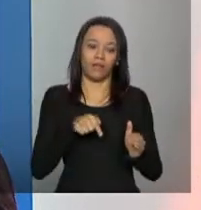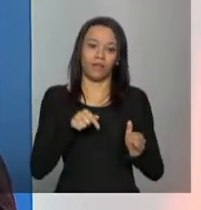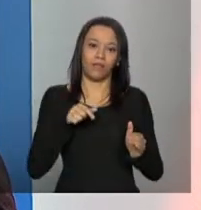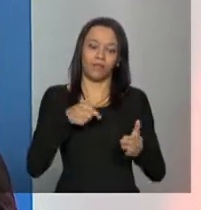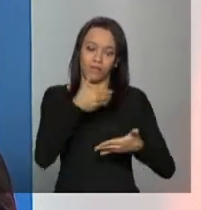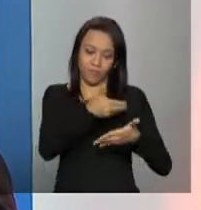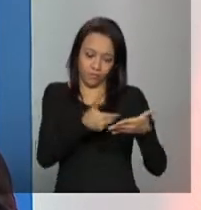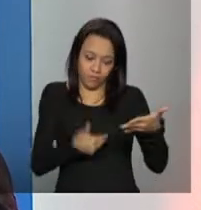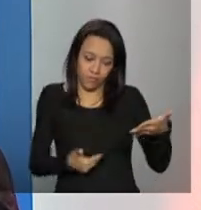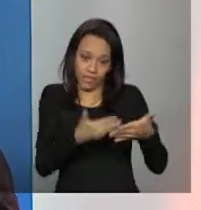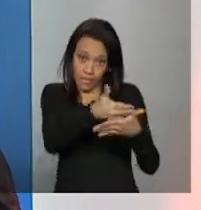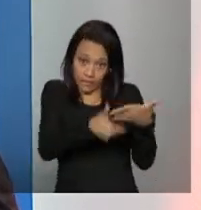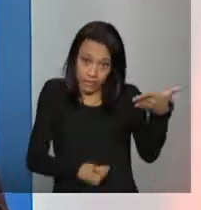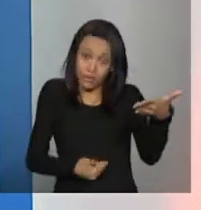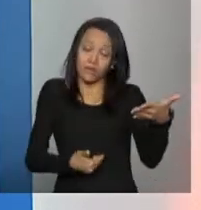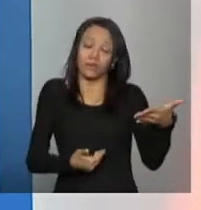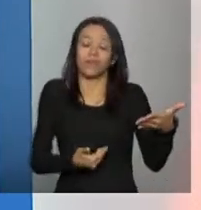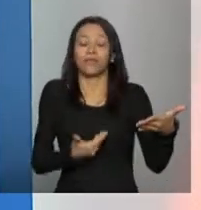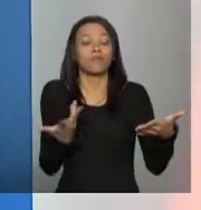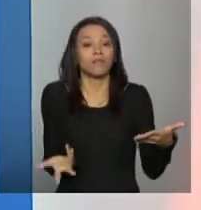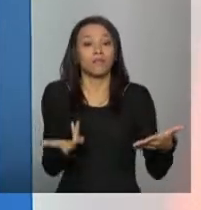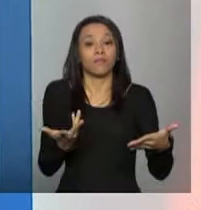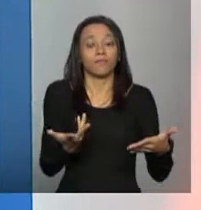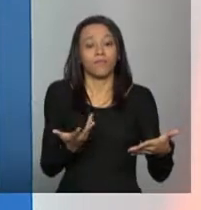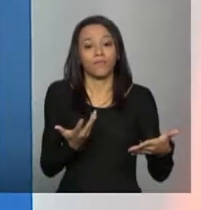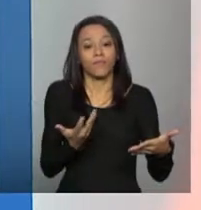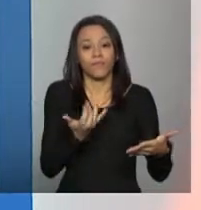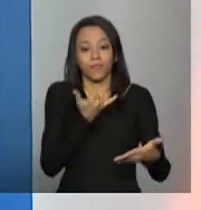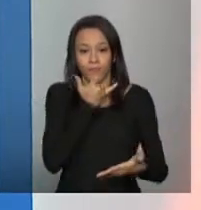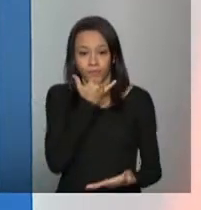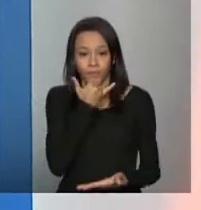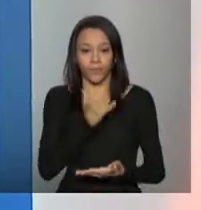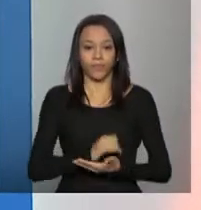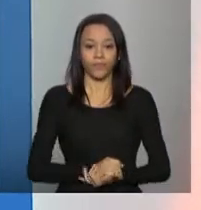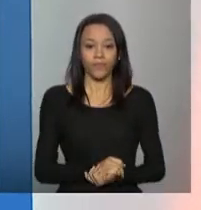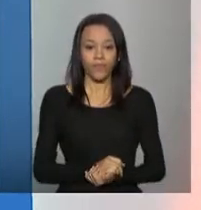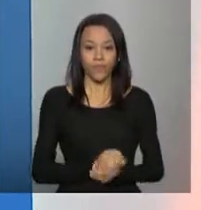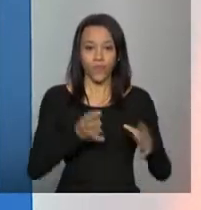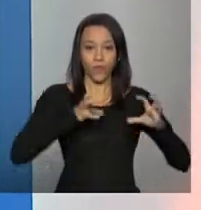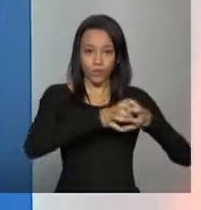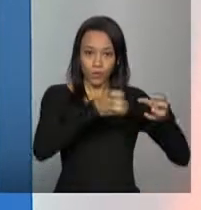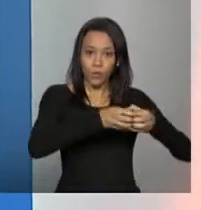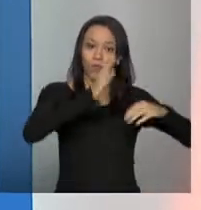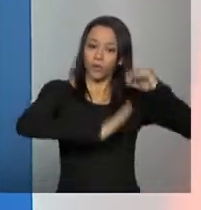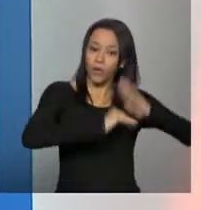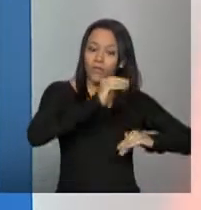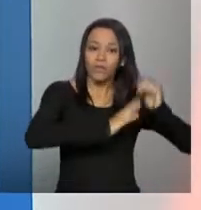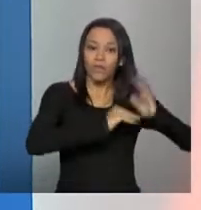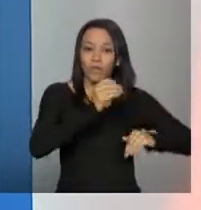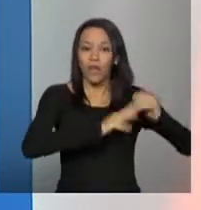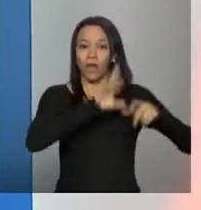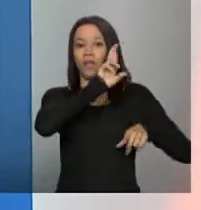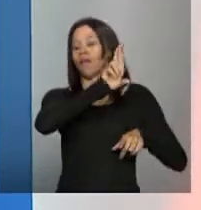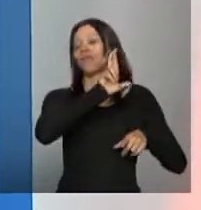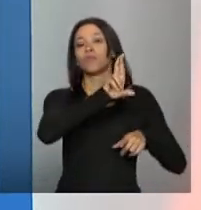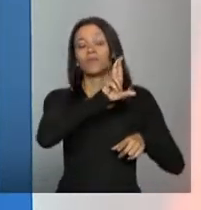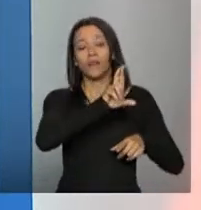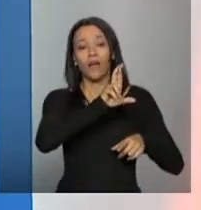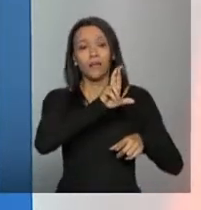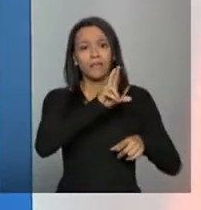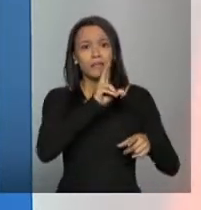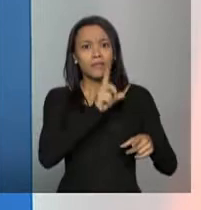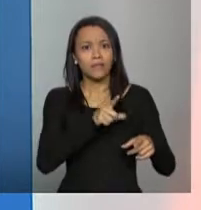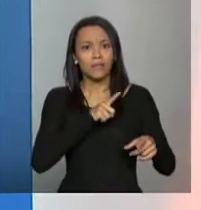entidades estão nesse ponto, desculpa, na verdade, as equipes gestoras nesse ponto estão em momentos